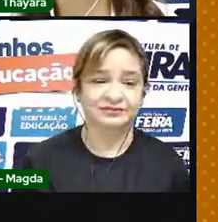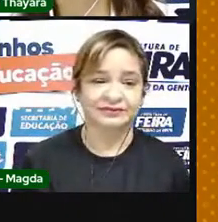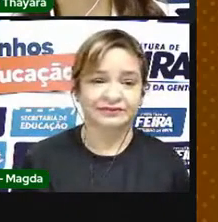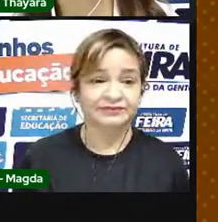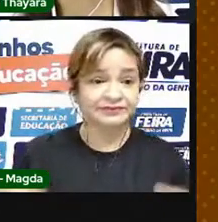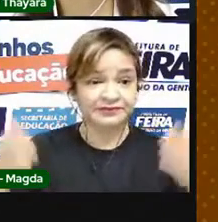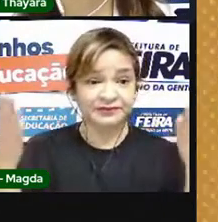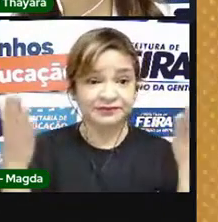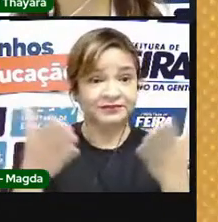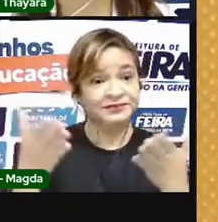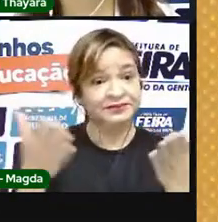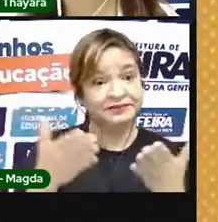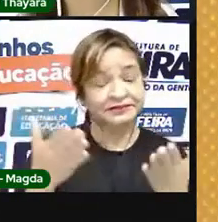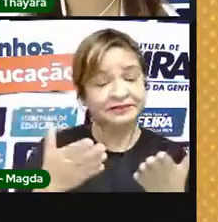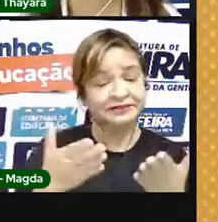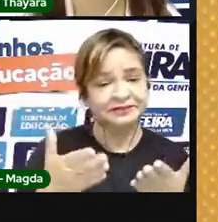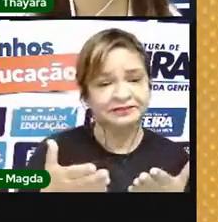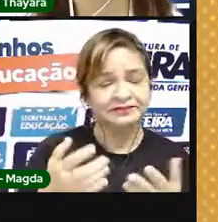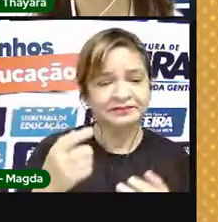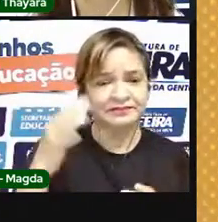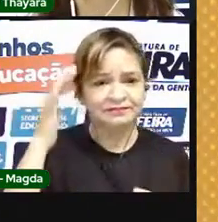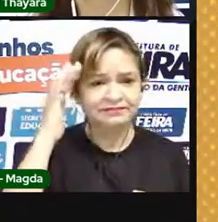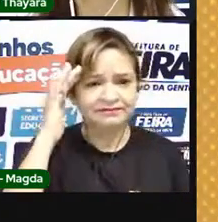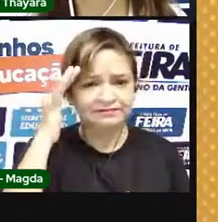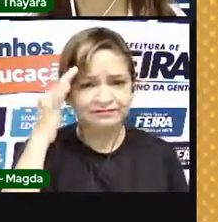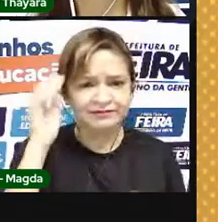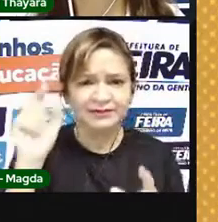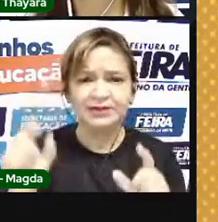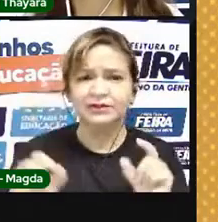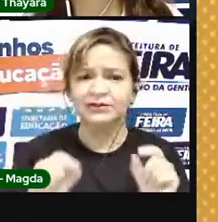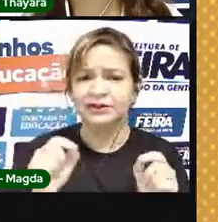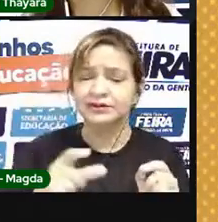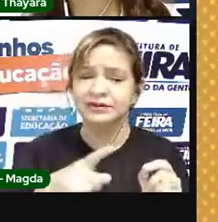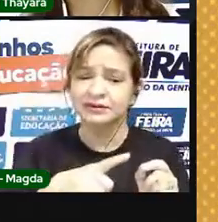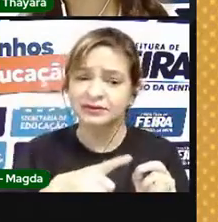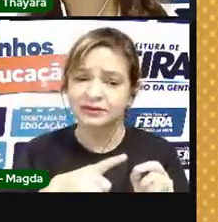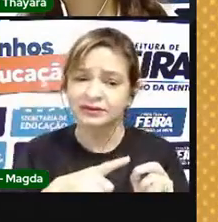Agora, gente vai descobrir do que essa atmosfera é formada.